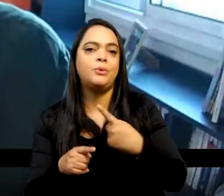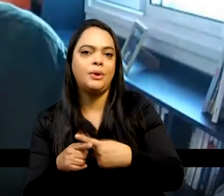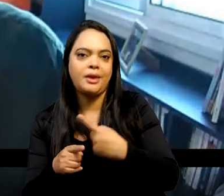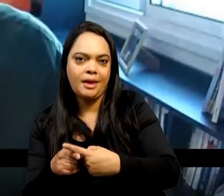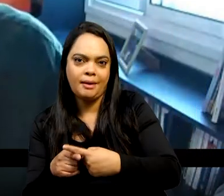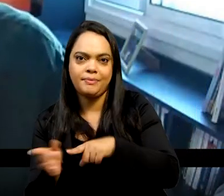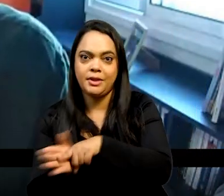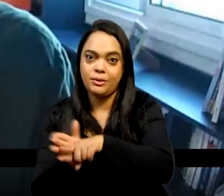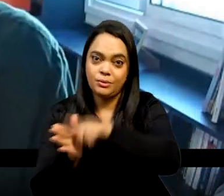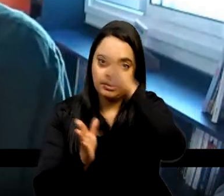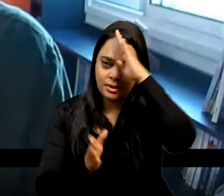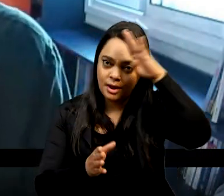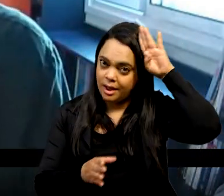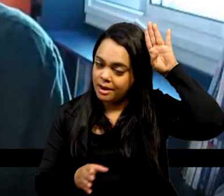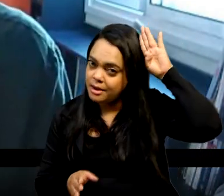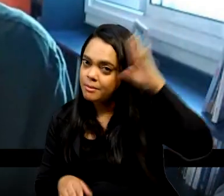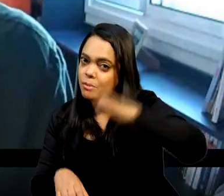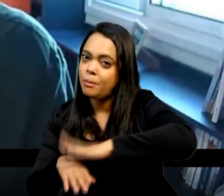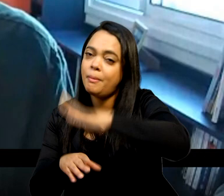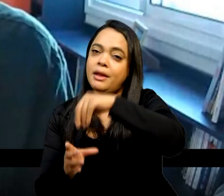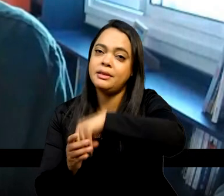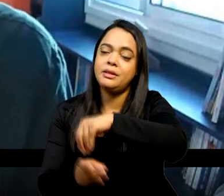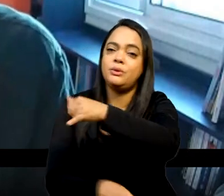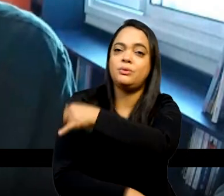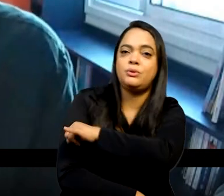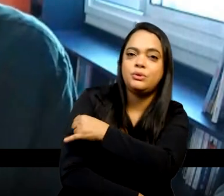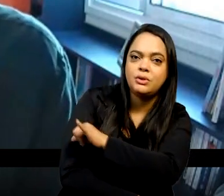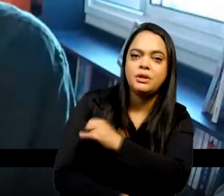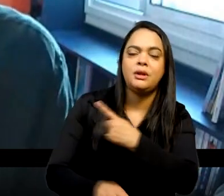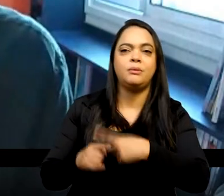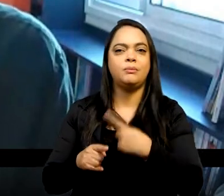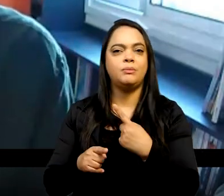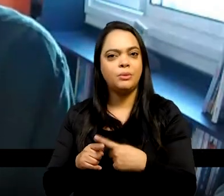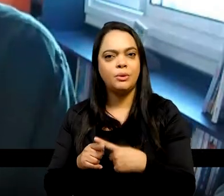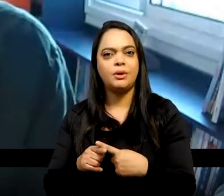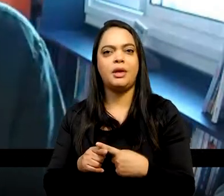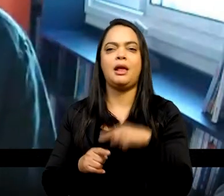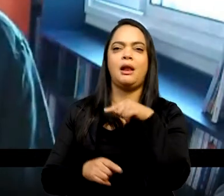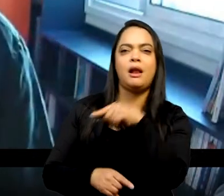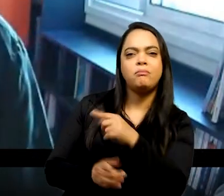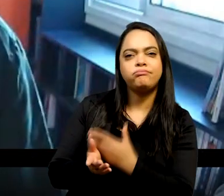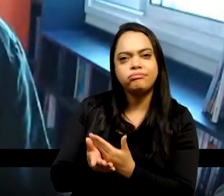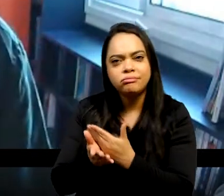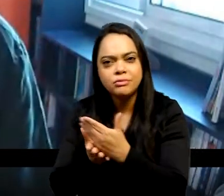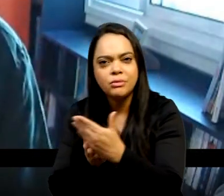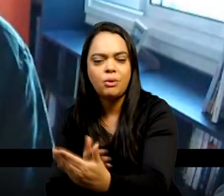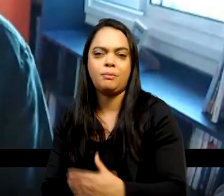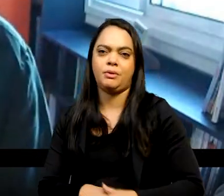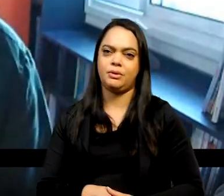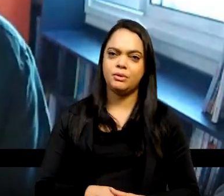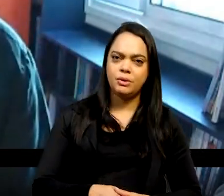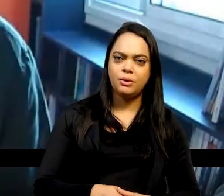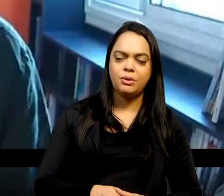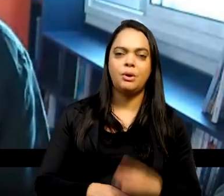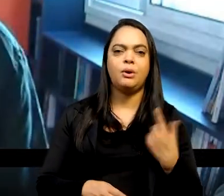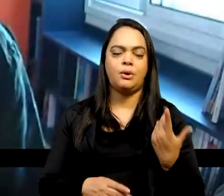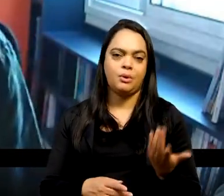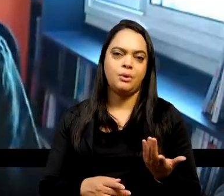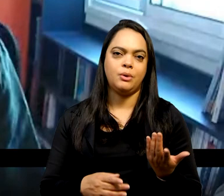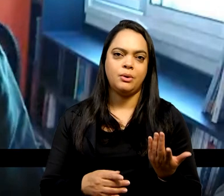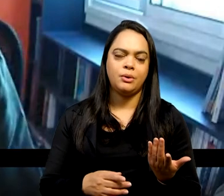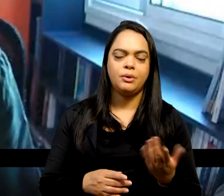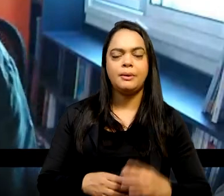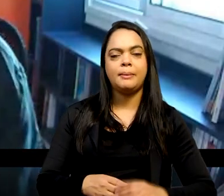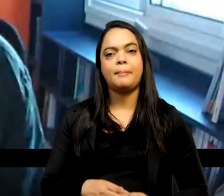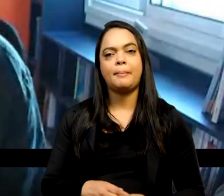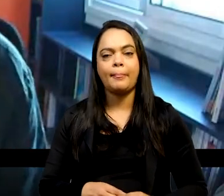mais arquivos sobre o Rio de Janeiro no Rio de Janeiro e tem menos fontes no Piauí sobre o Piauí do que no Rio de Janeiro sobre o Rio